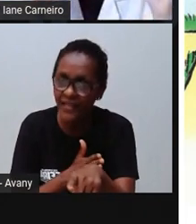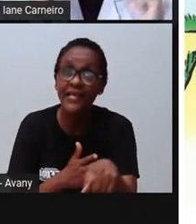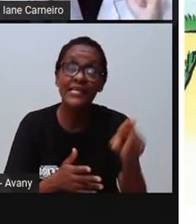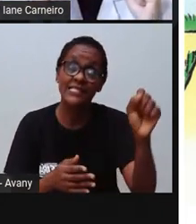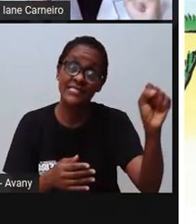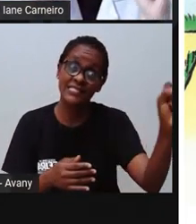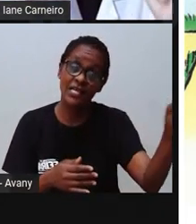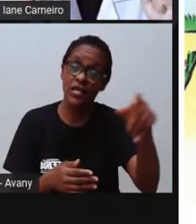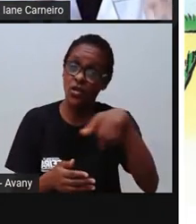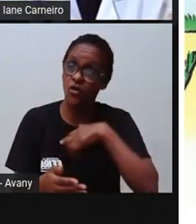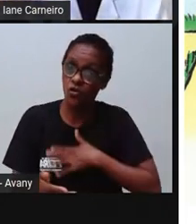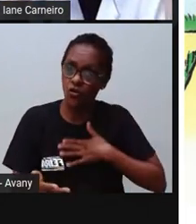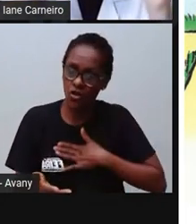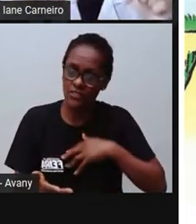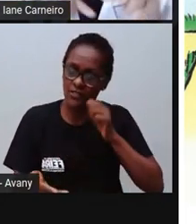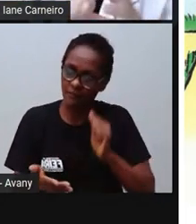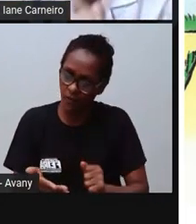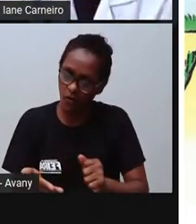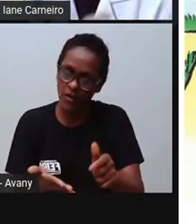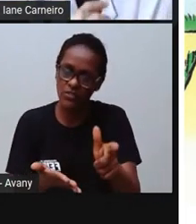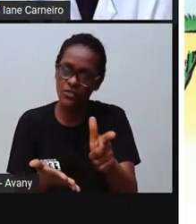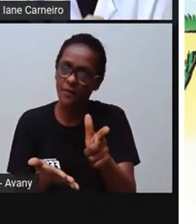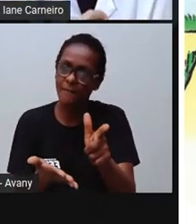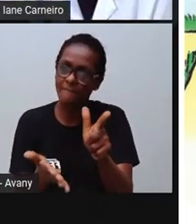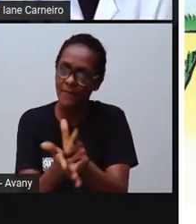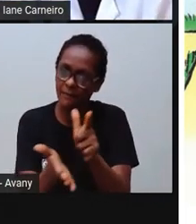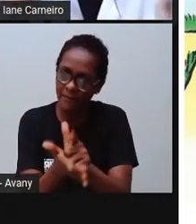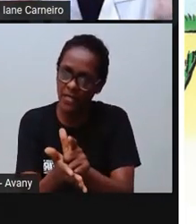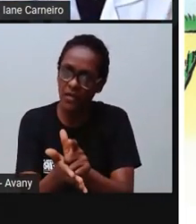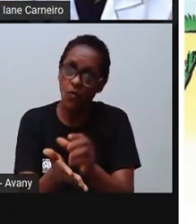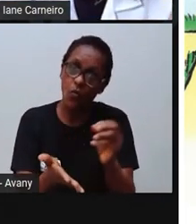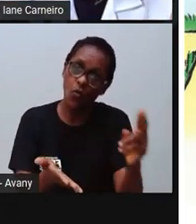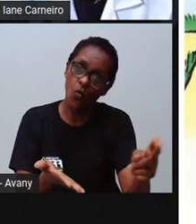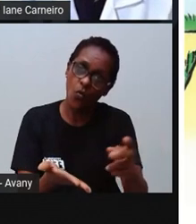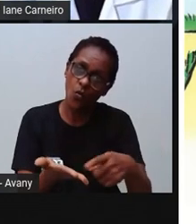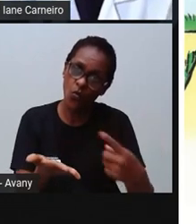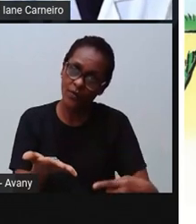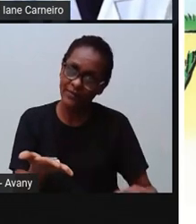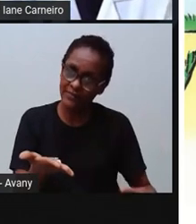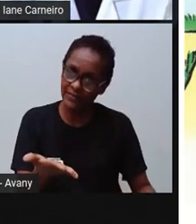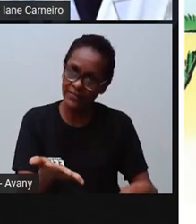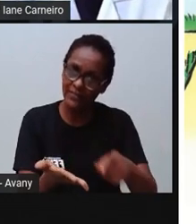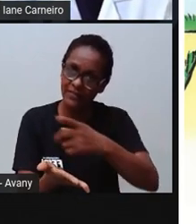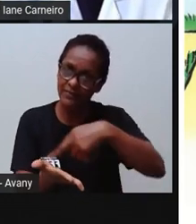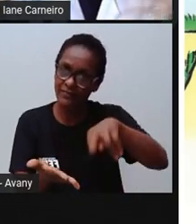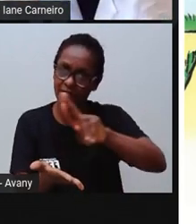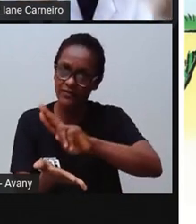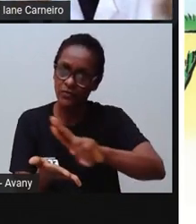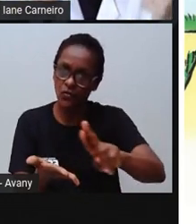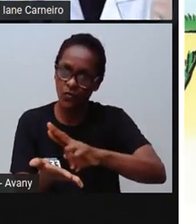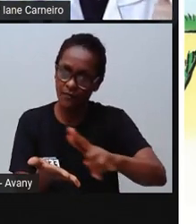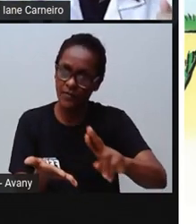pega aí o seu papel, o seu caderno e já escreve aí o seu nome. O seu primeiro nome. Coloca aí no papel. Pra você se comunicar, né?